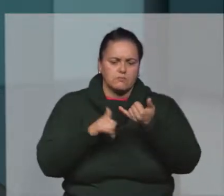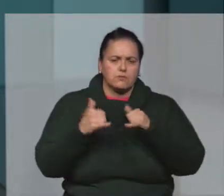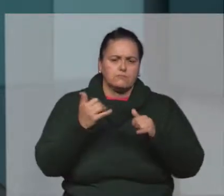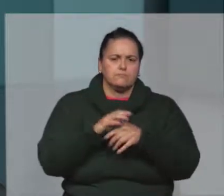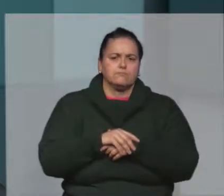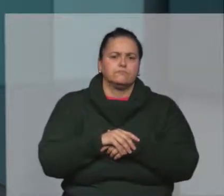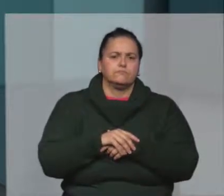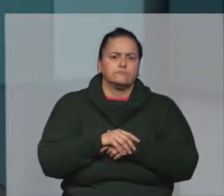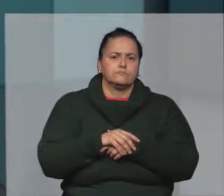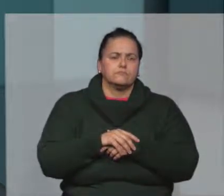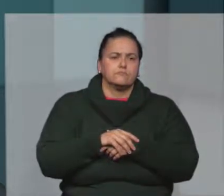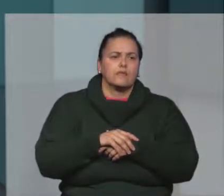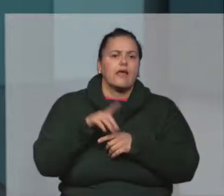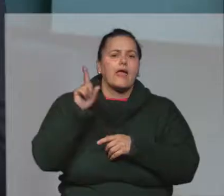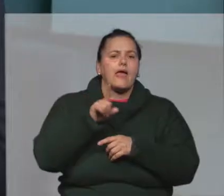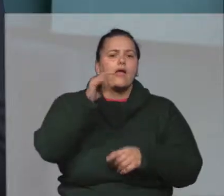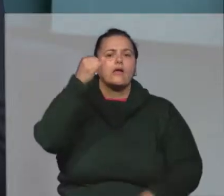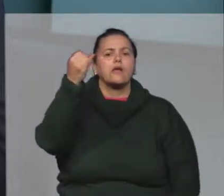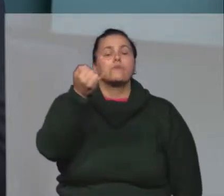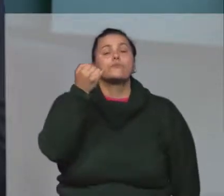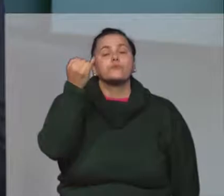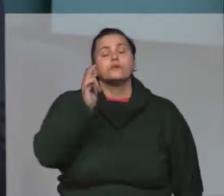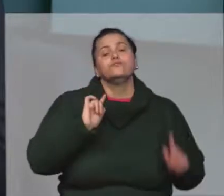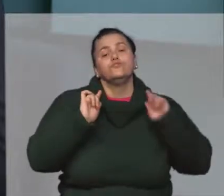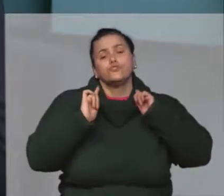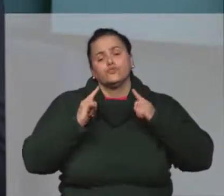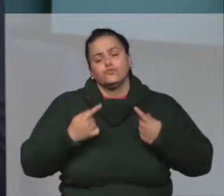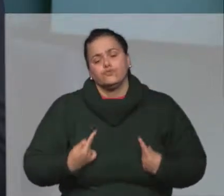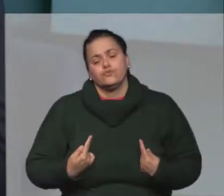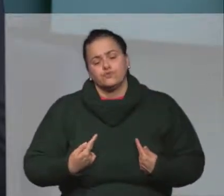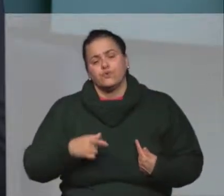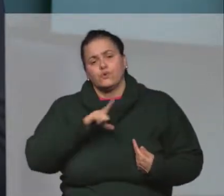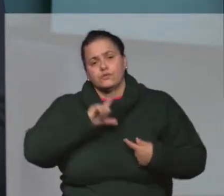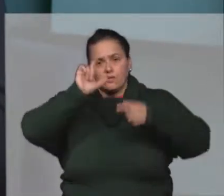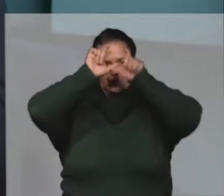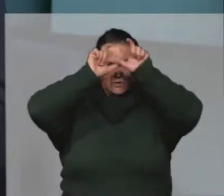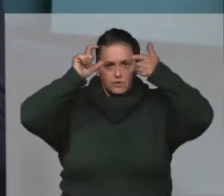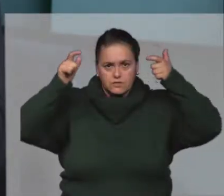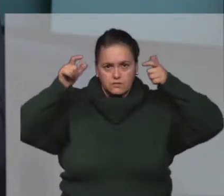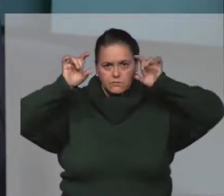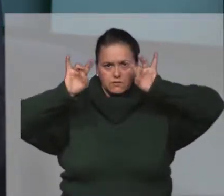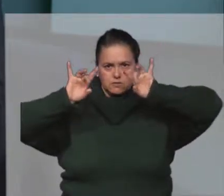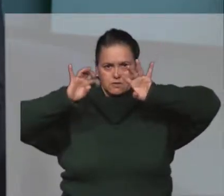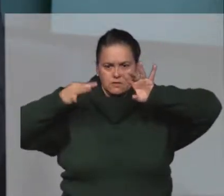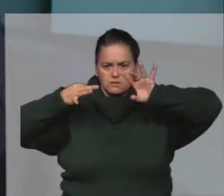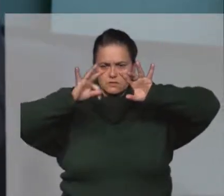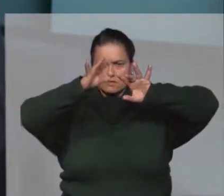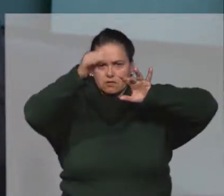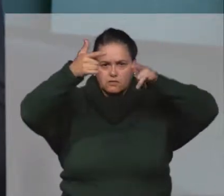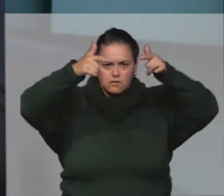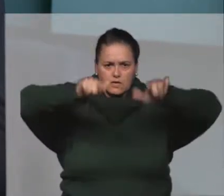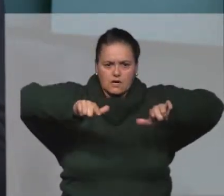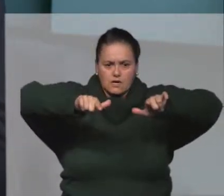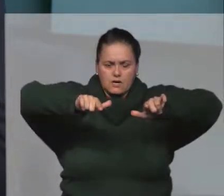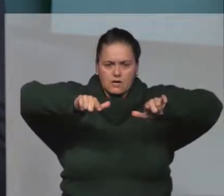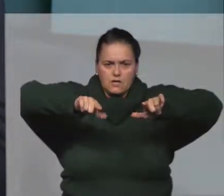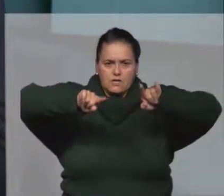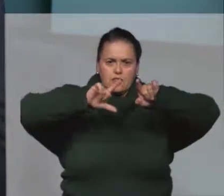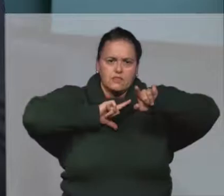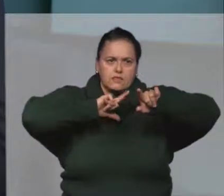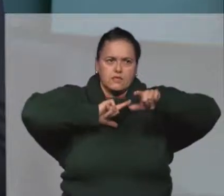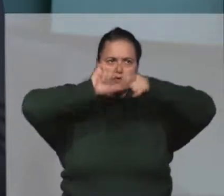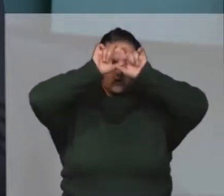petroquímicas. É importante que o gestor, apesar de ter o conhecimento específico, técnico, da área que ele atua,